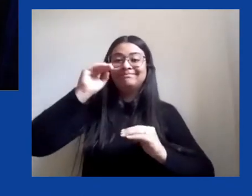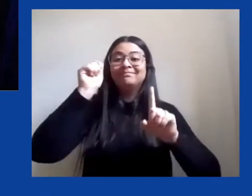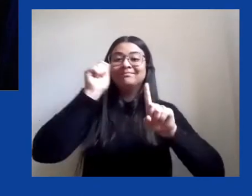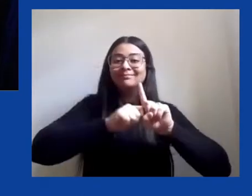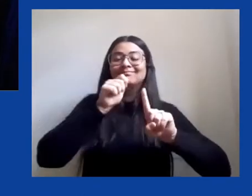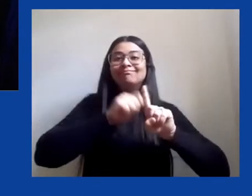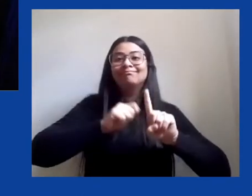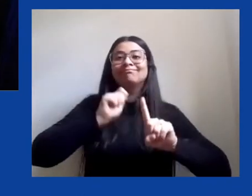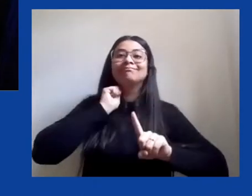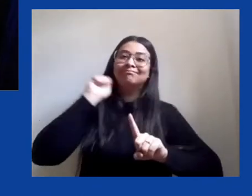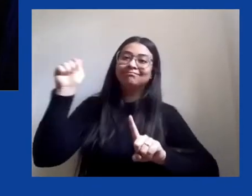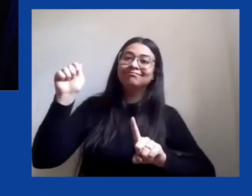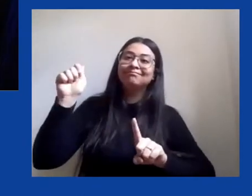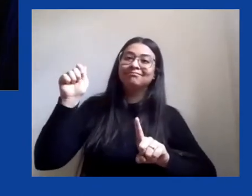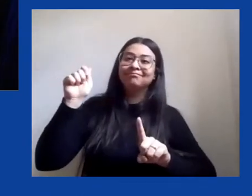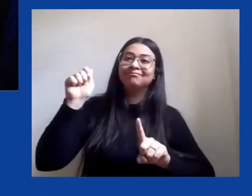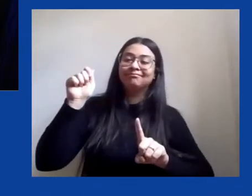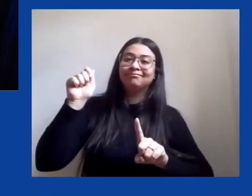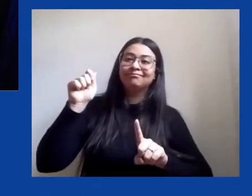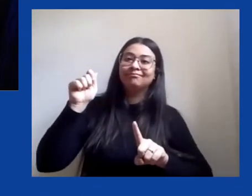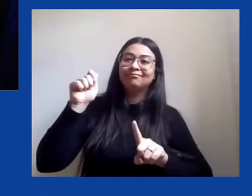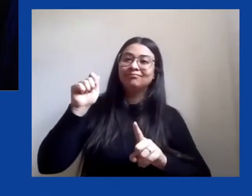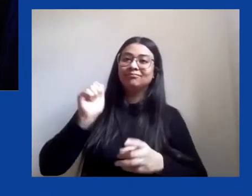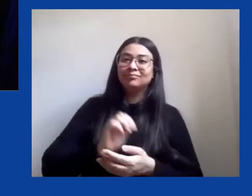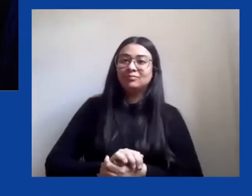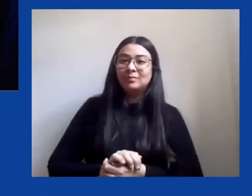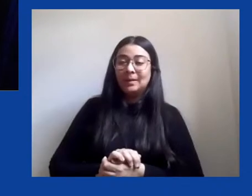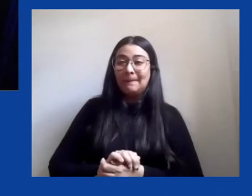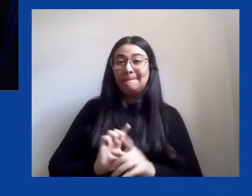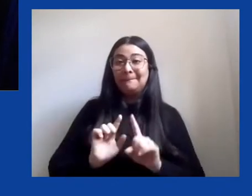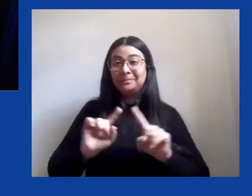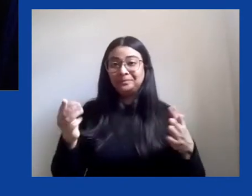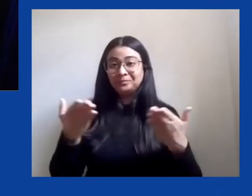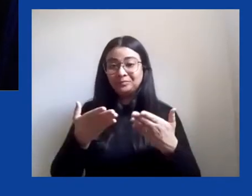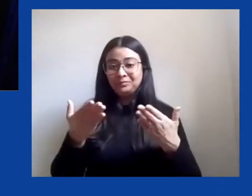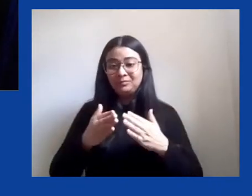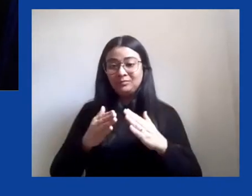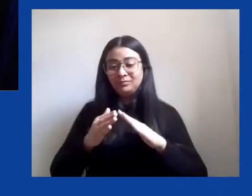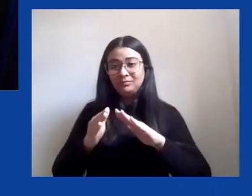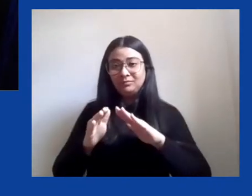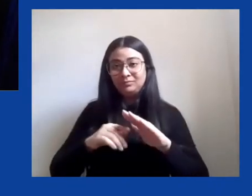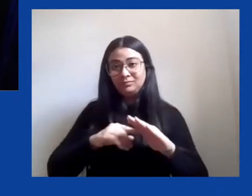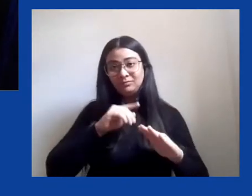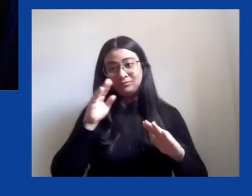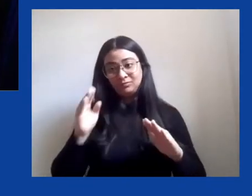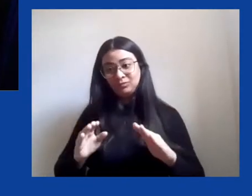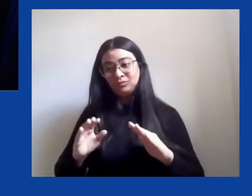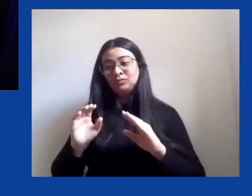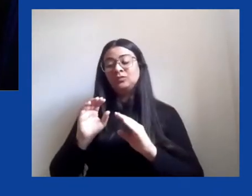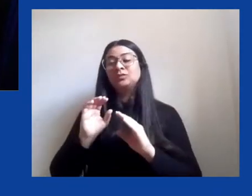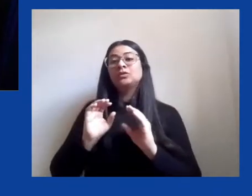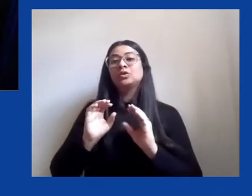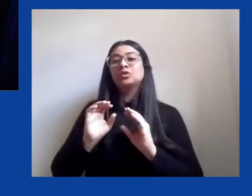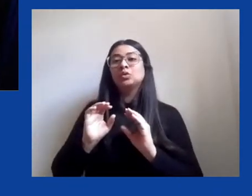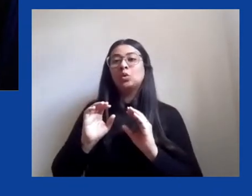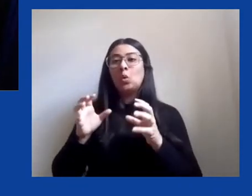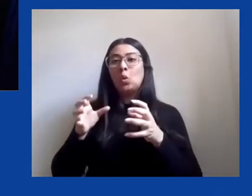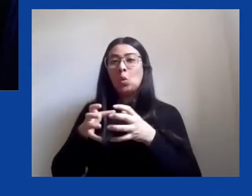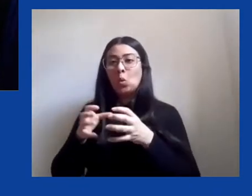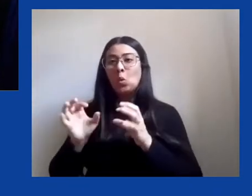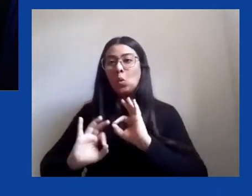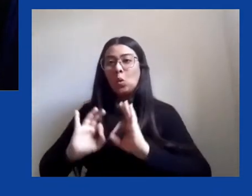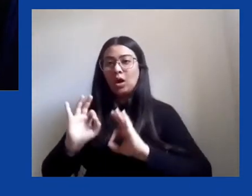Justiça do Rio de Janeiro. Por outro lado, a Organização Mundial de Saúde, diversas autoridades de saúde,